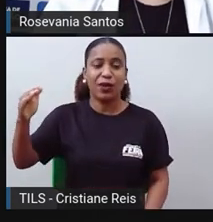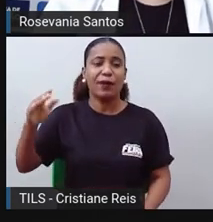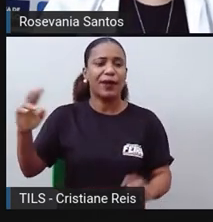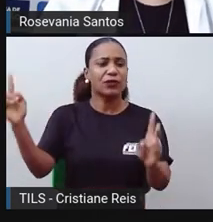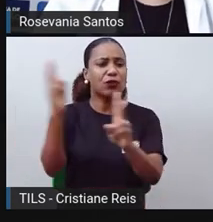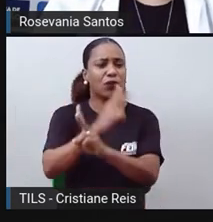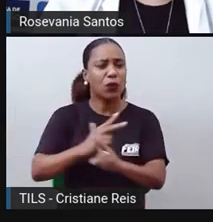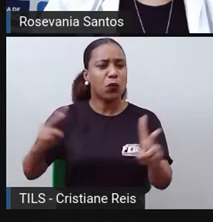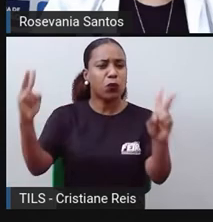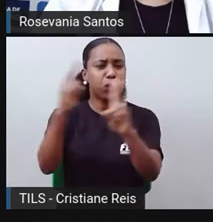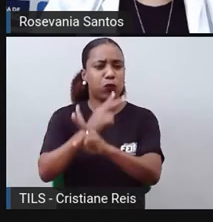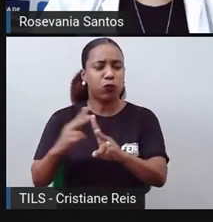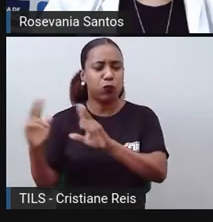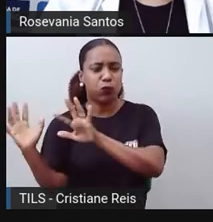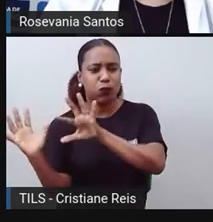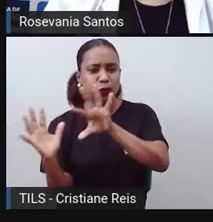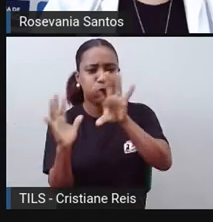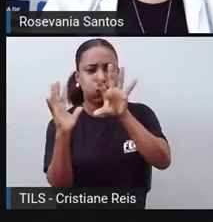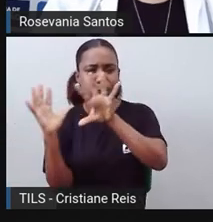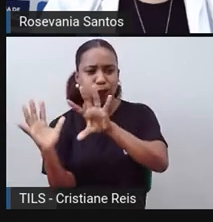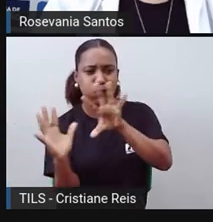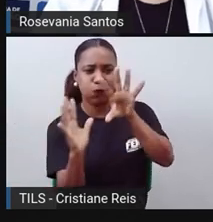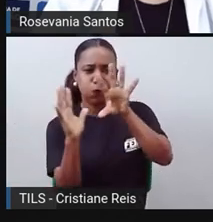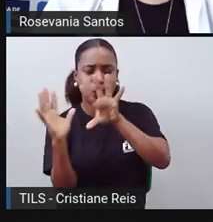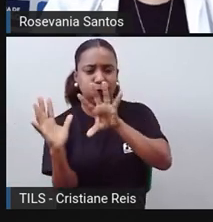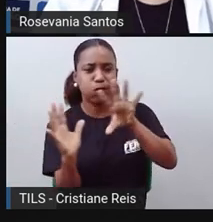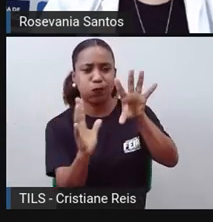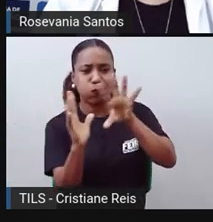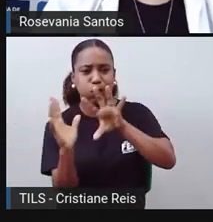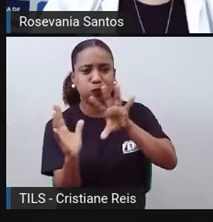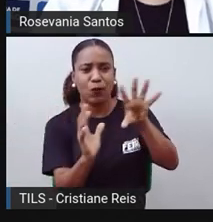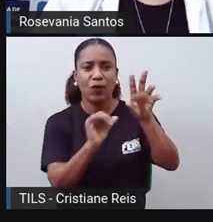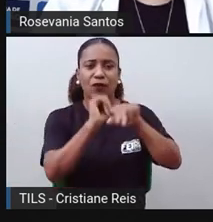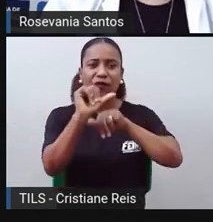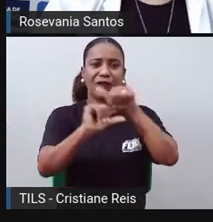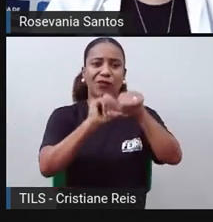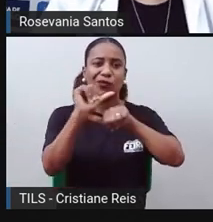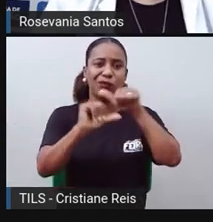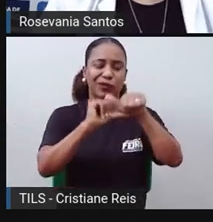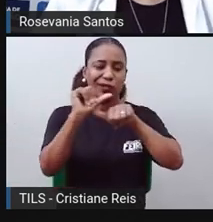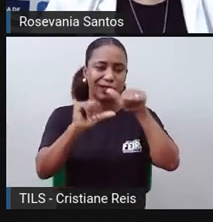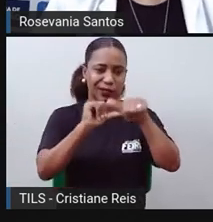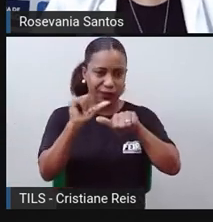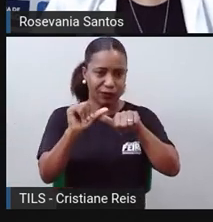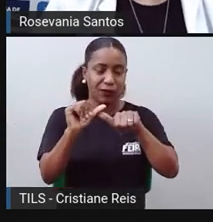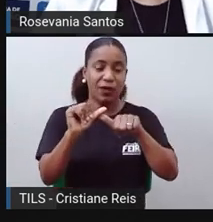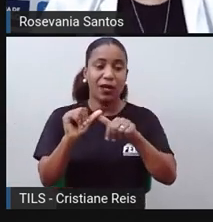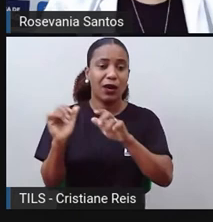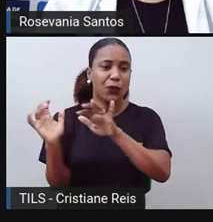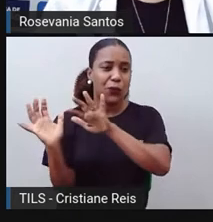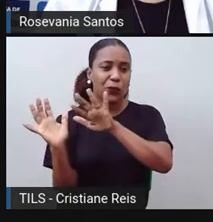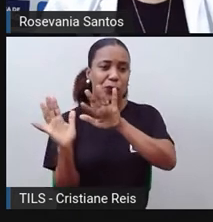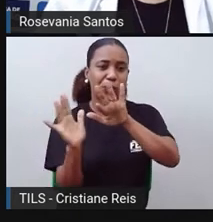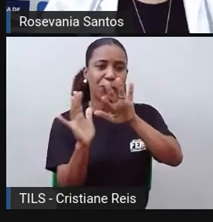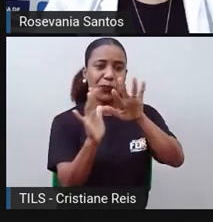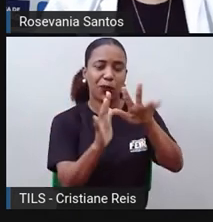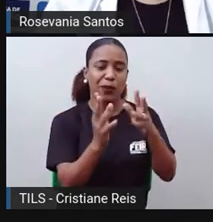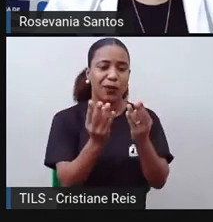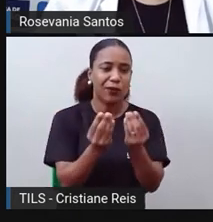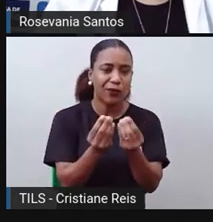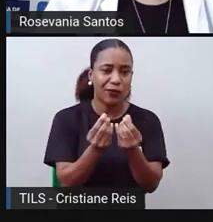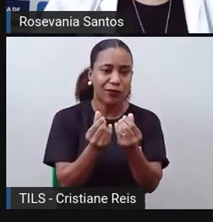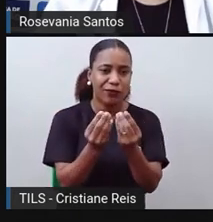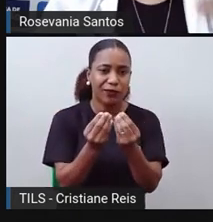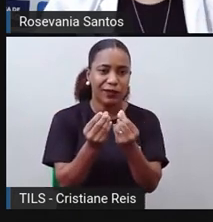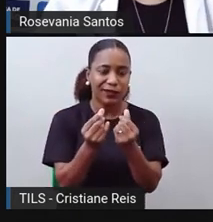formam aqui, que vem com essa umidade aqui, eles não conseguem ultrapassar e trazer a umidade para esse espaço. Então, forma-se uma